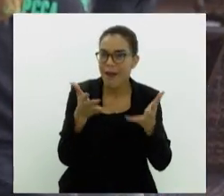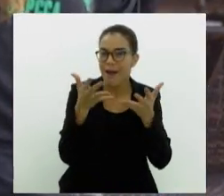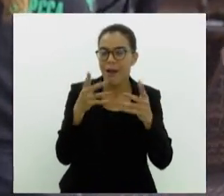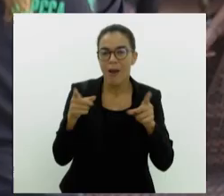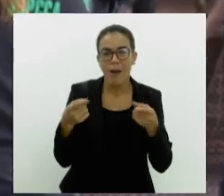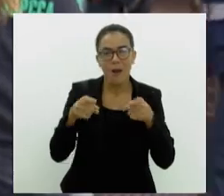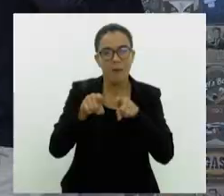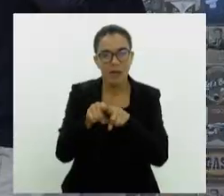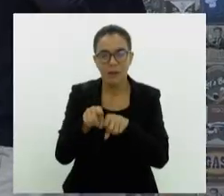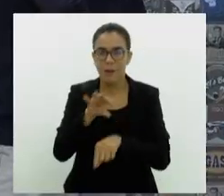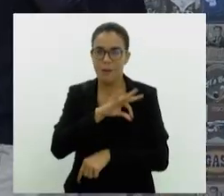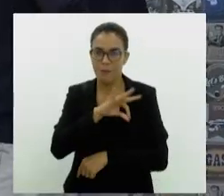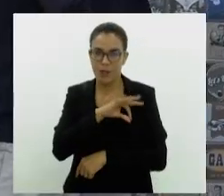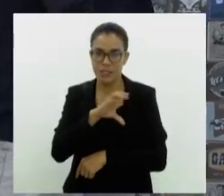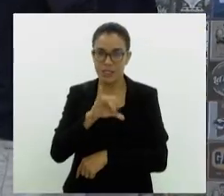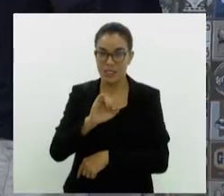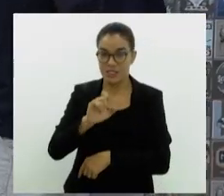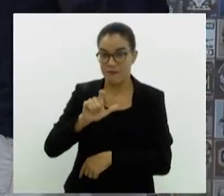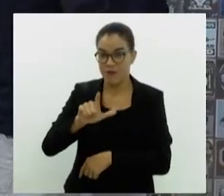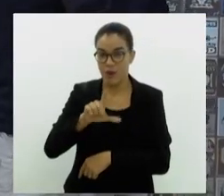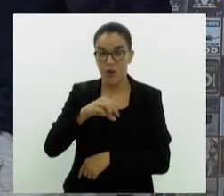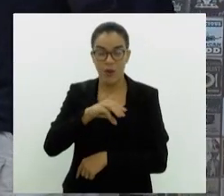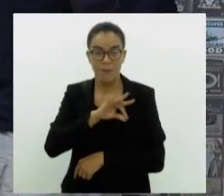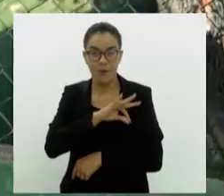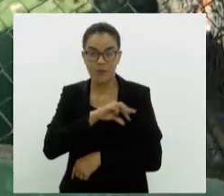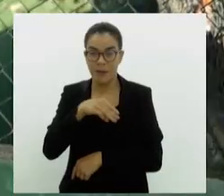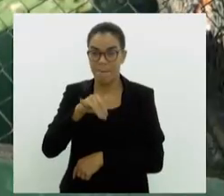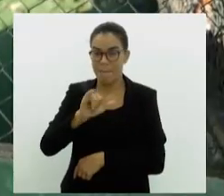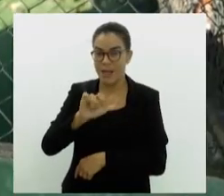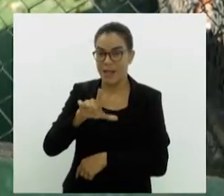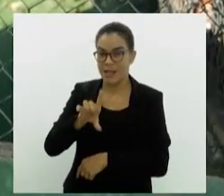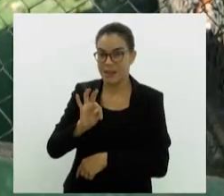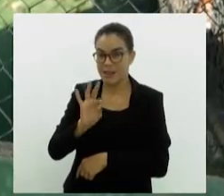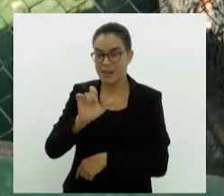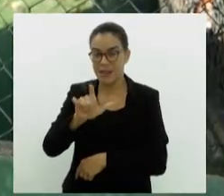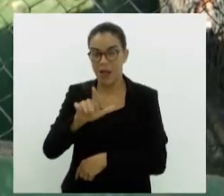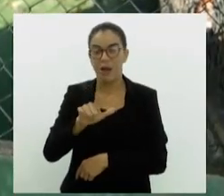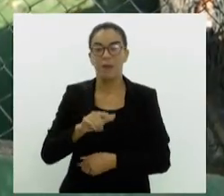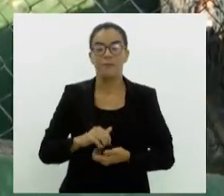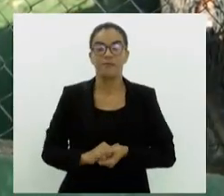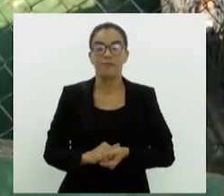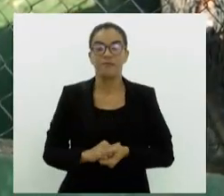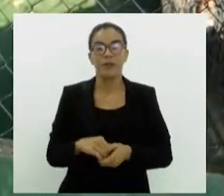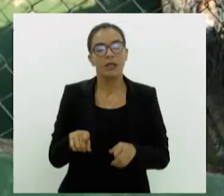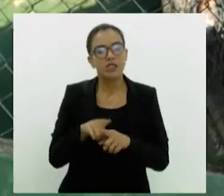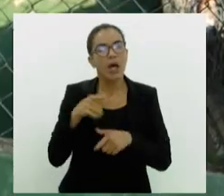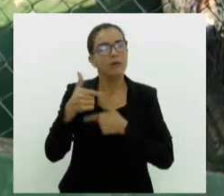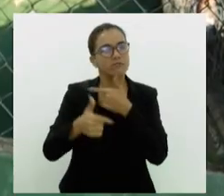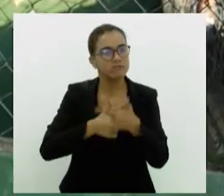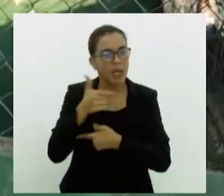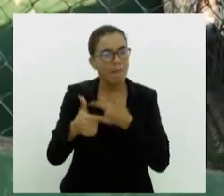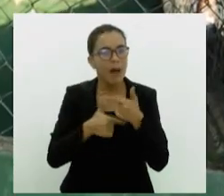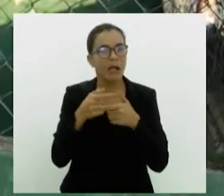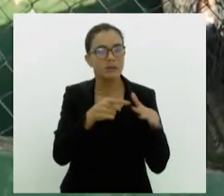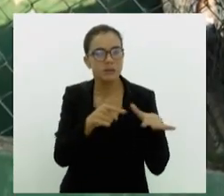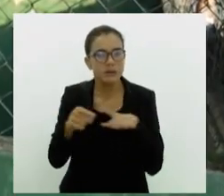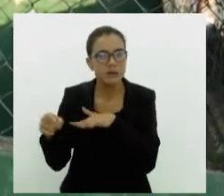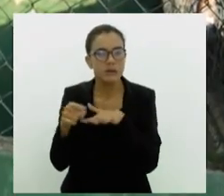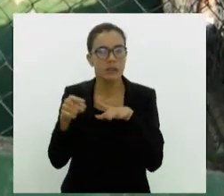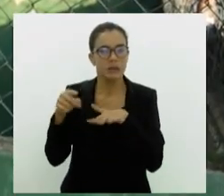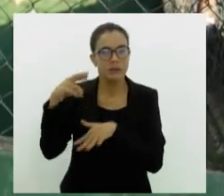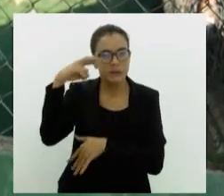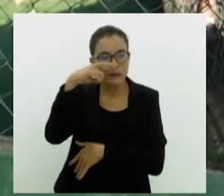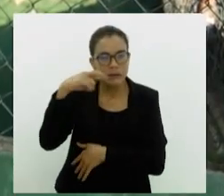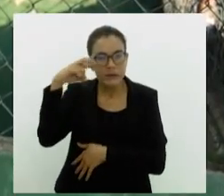parceria das Polícias Civil, Militar e Ambiental. Esse trabalho tem sido feito há algumas semanas com inteligência, através da